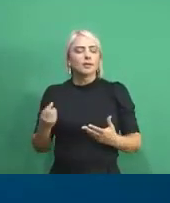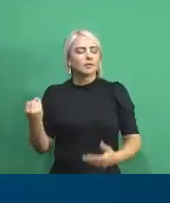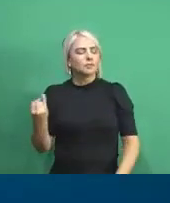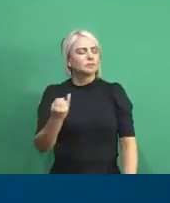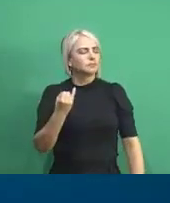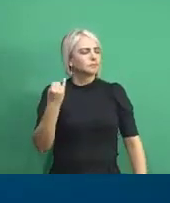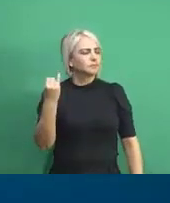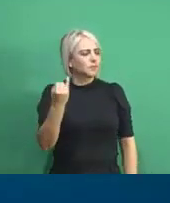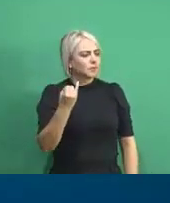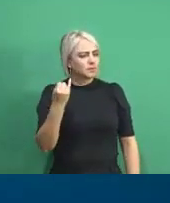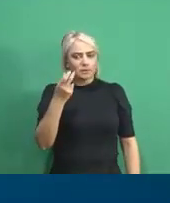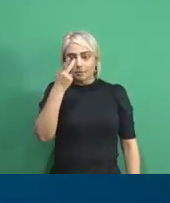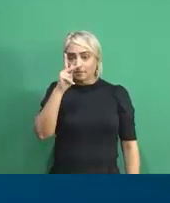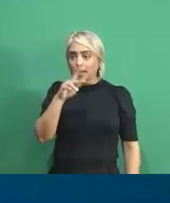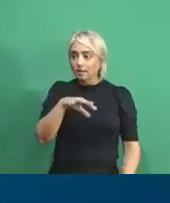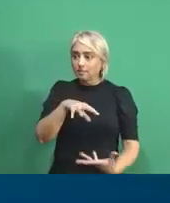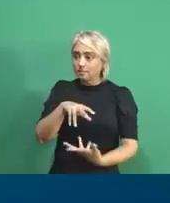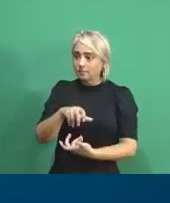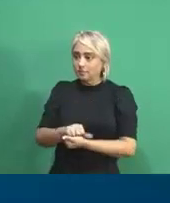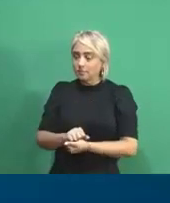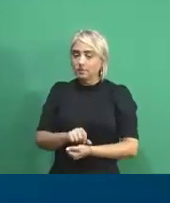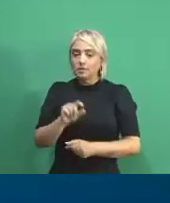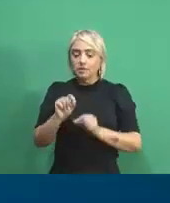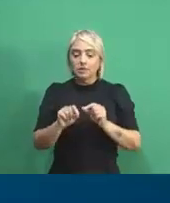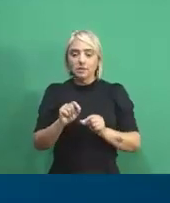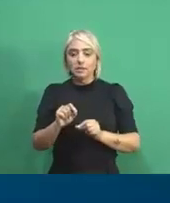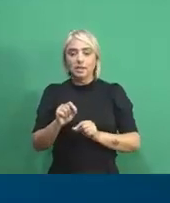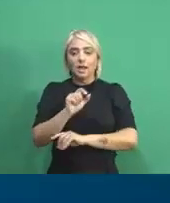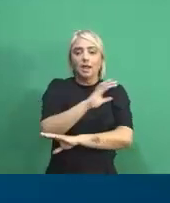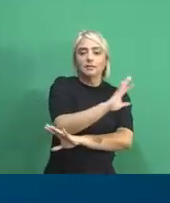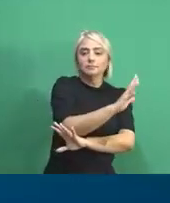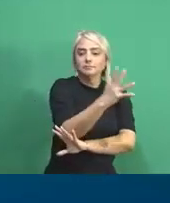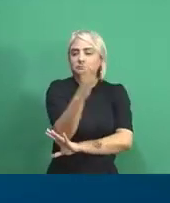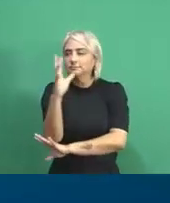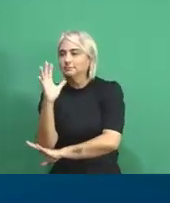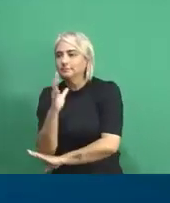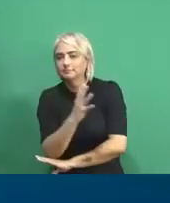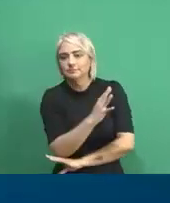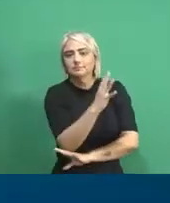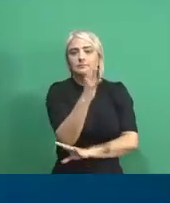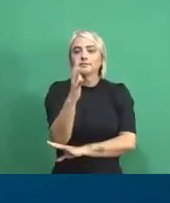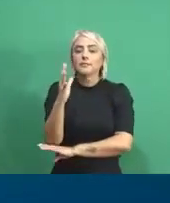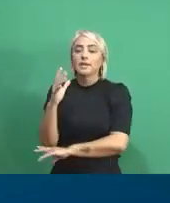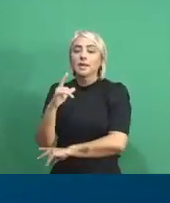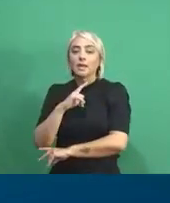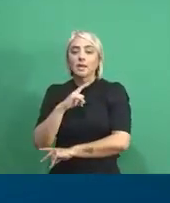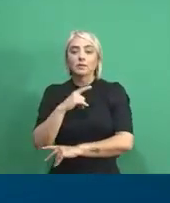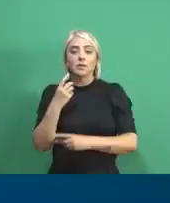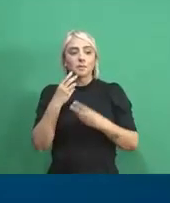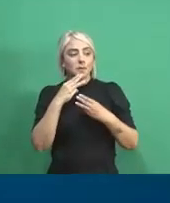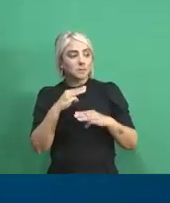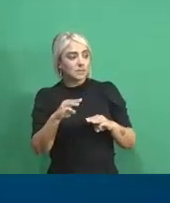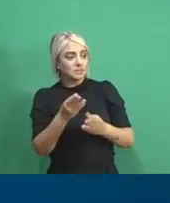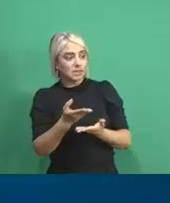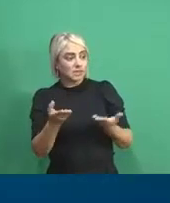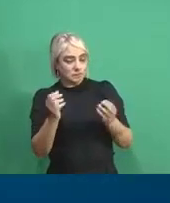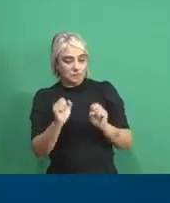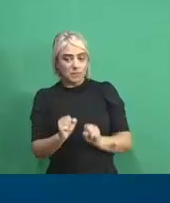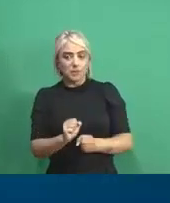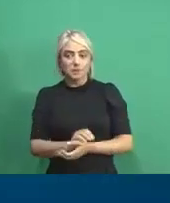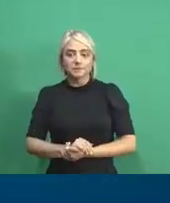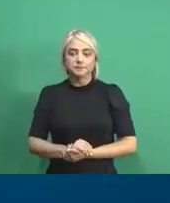importante, para o mundo, que é a Floresta Amazônica. Sim. Eu tenho uma mensagem. Posso?